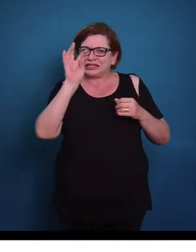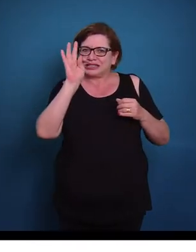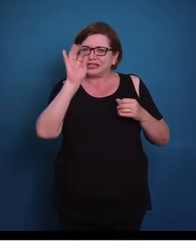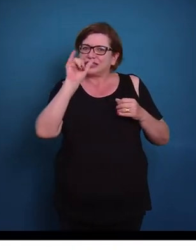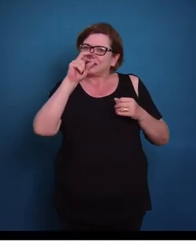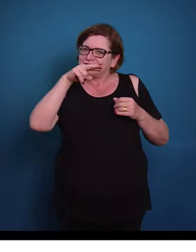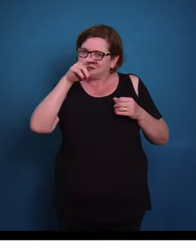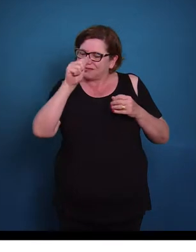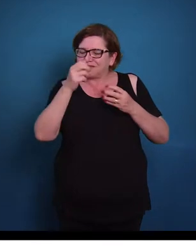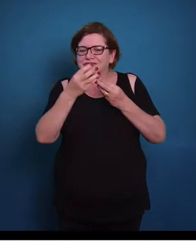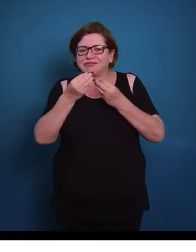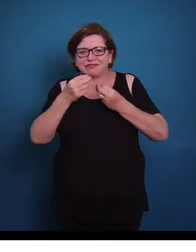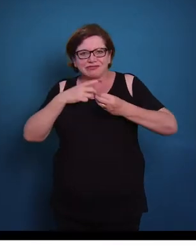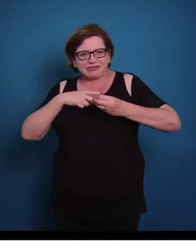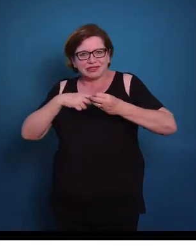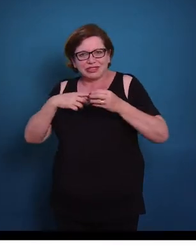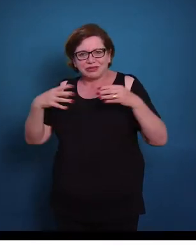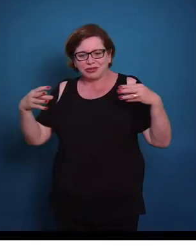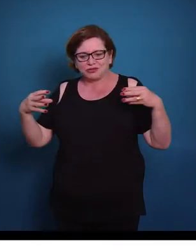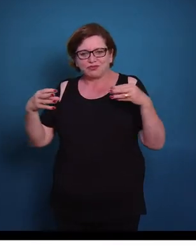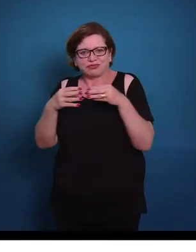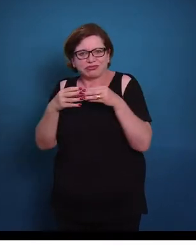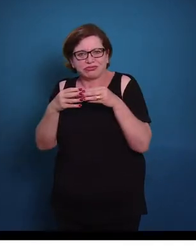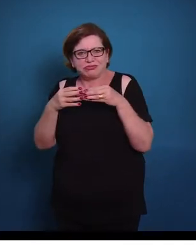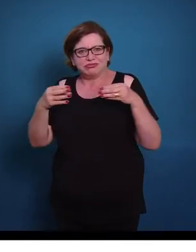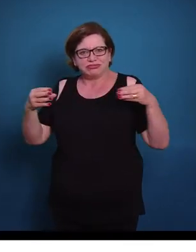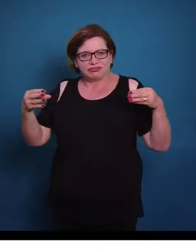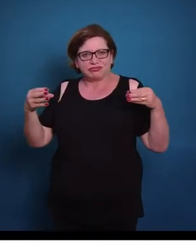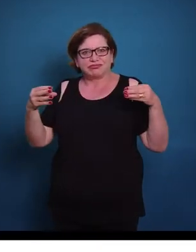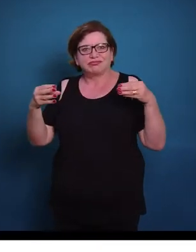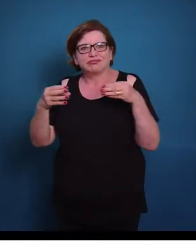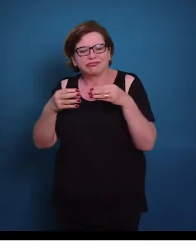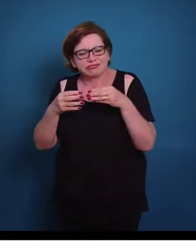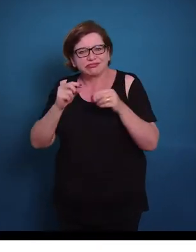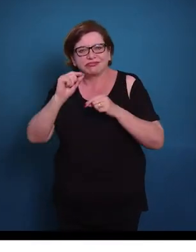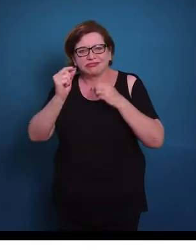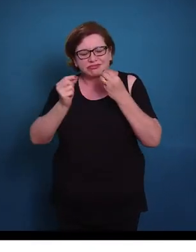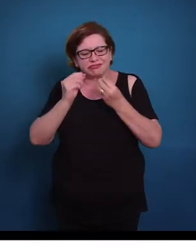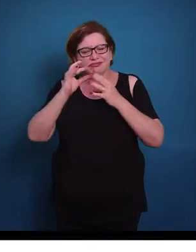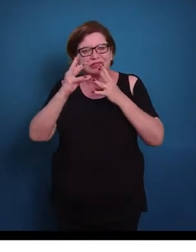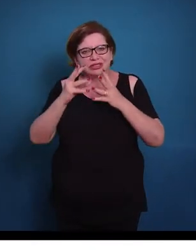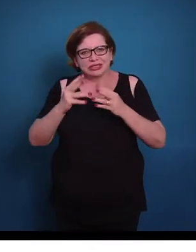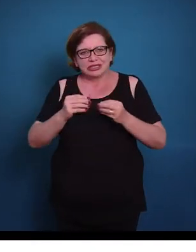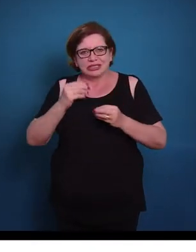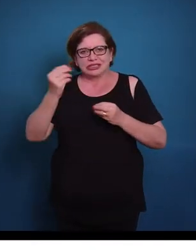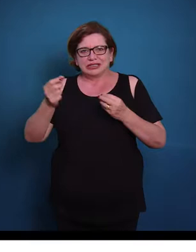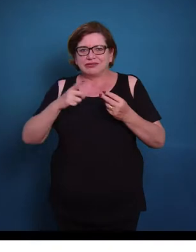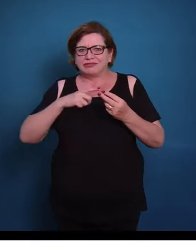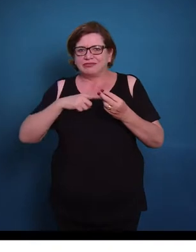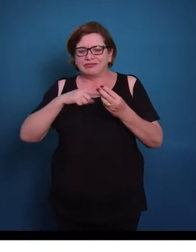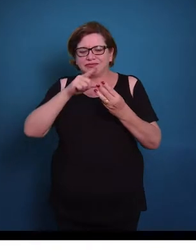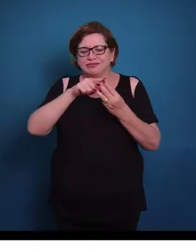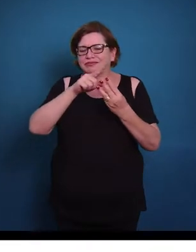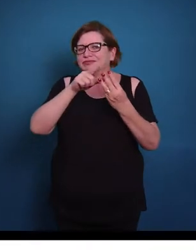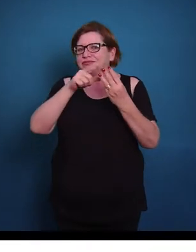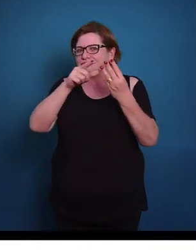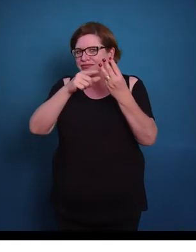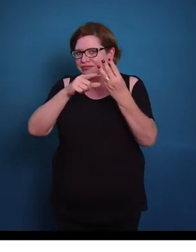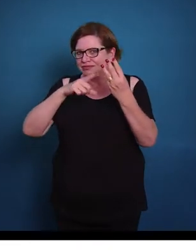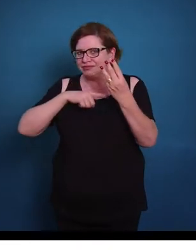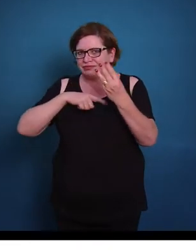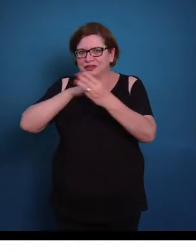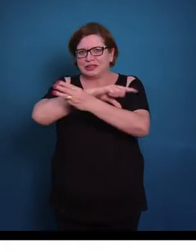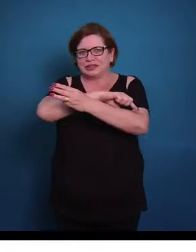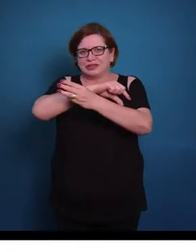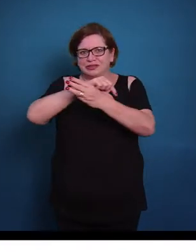citoplasmáticos que vão permitir a contração dessas células e desse tecido como um todo. Então nós temos três tipos de tecidos musculares.